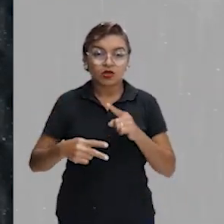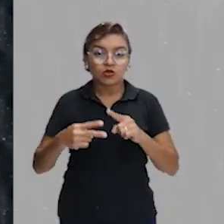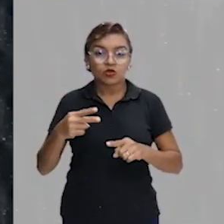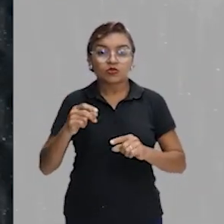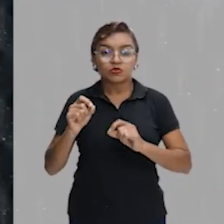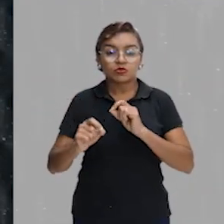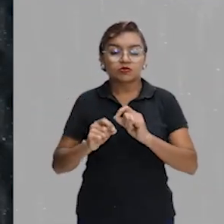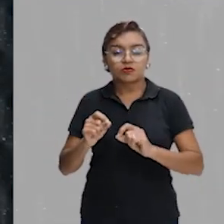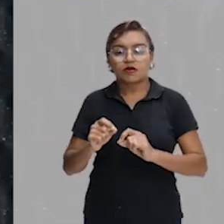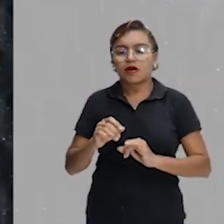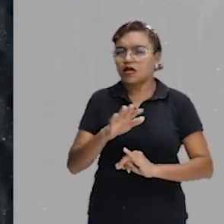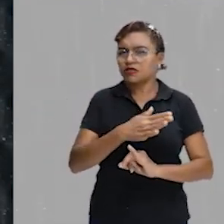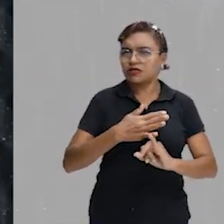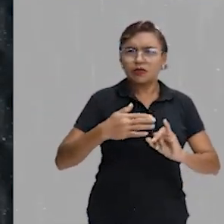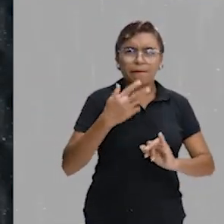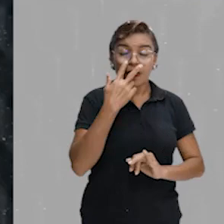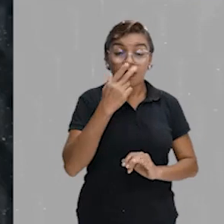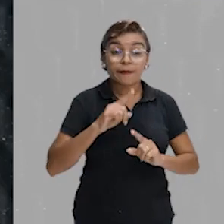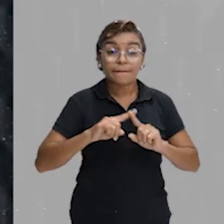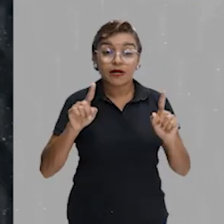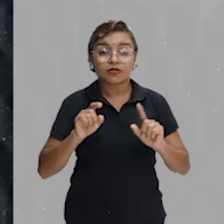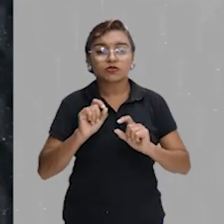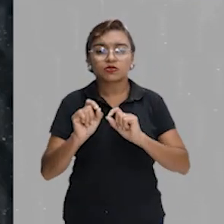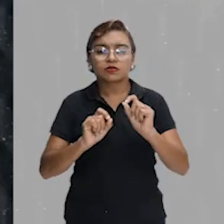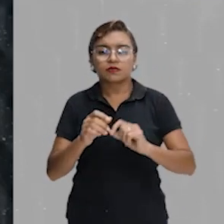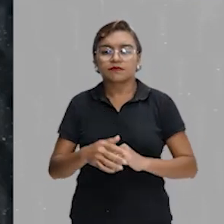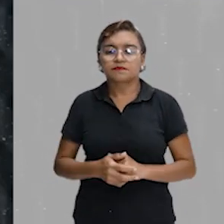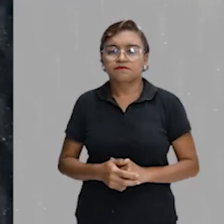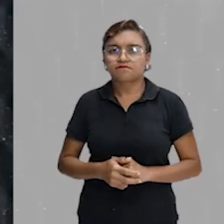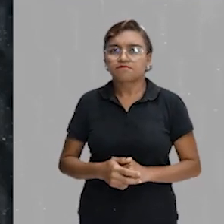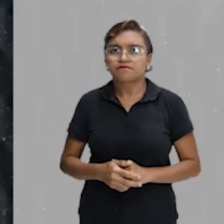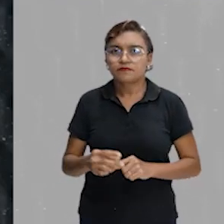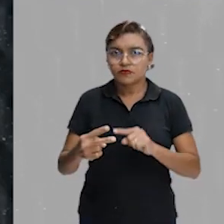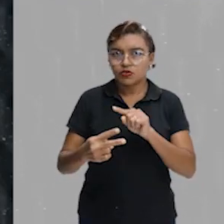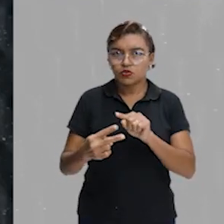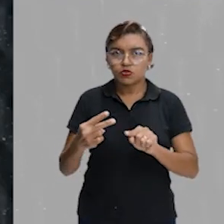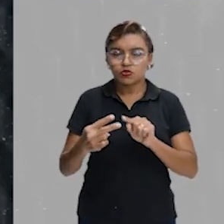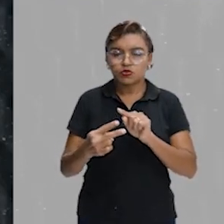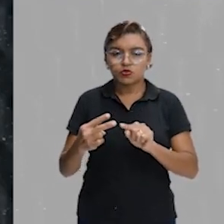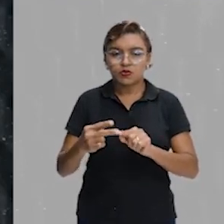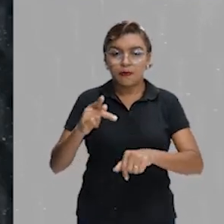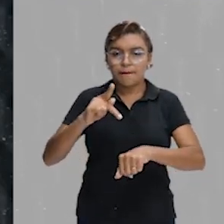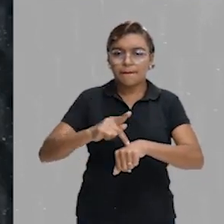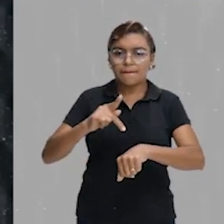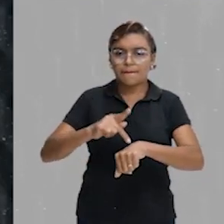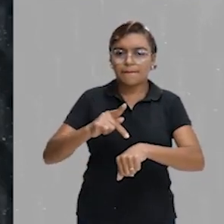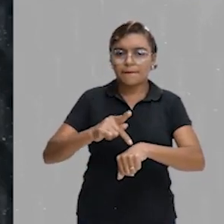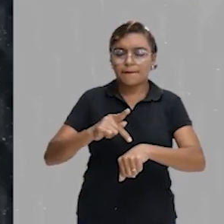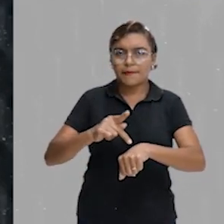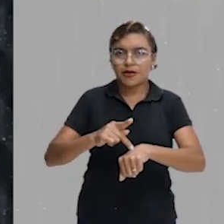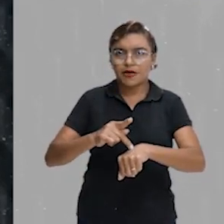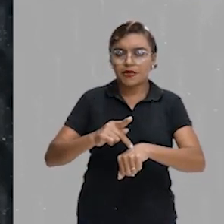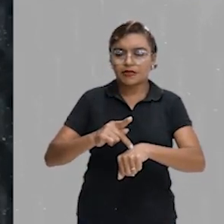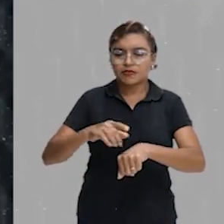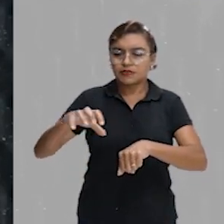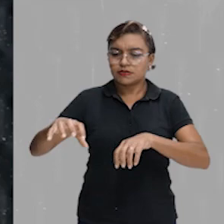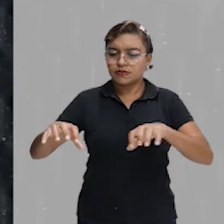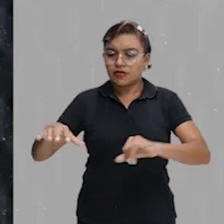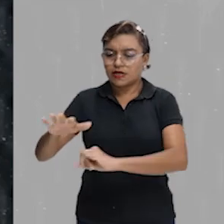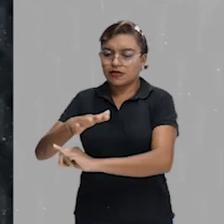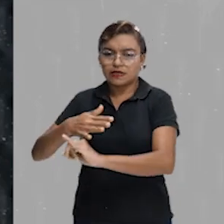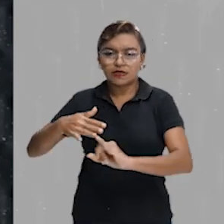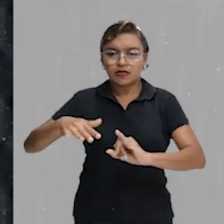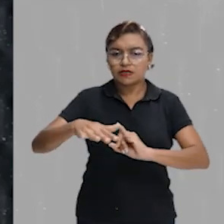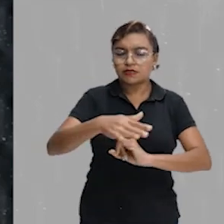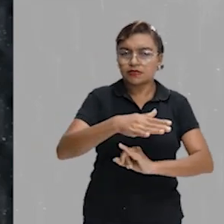não parecem ilhas, mas são duas pedras que ficam entre ilhas e que fazem